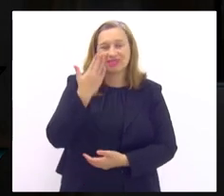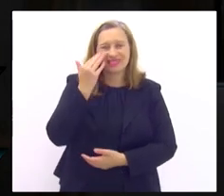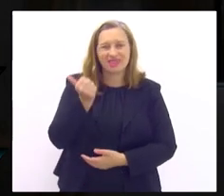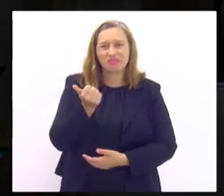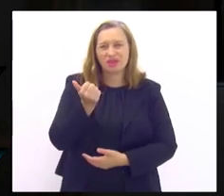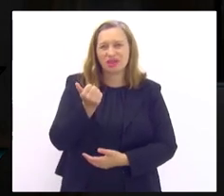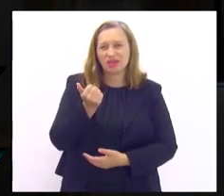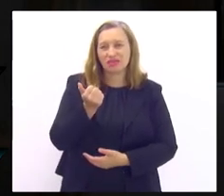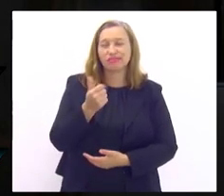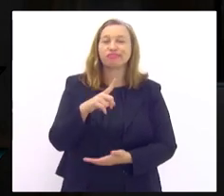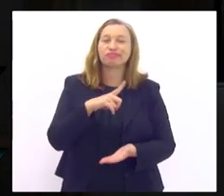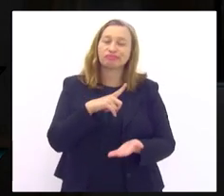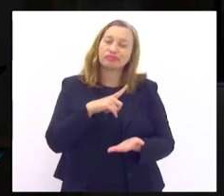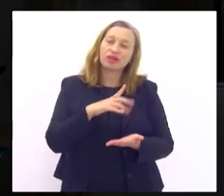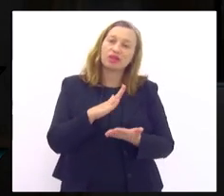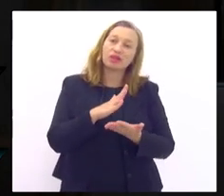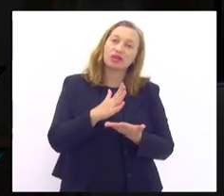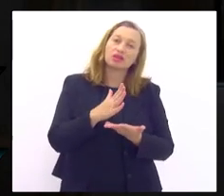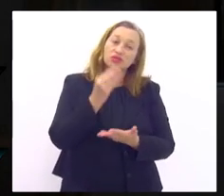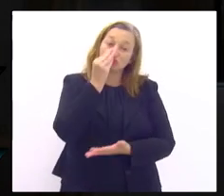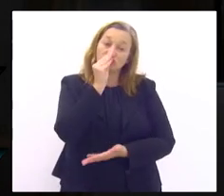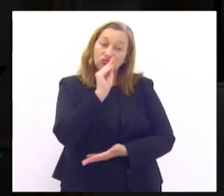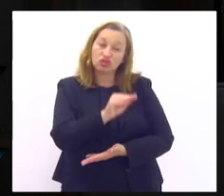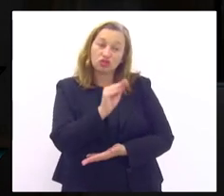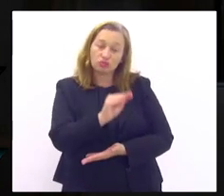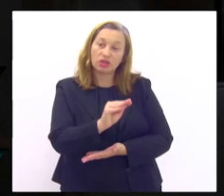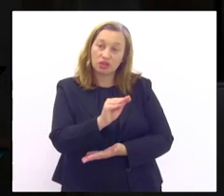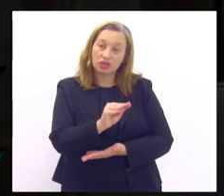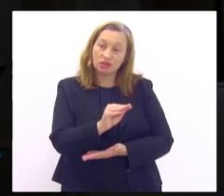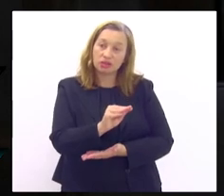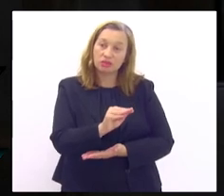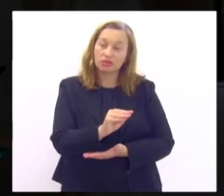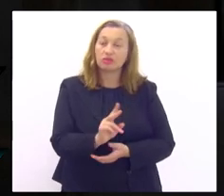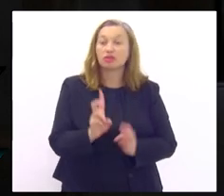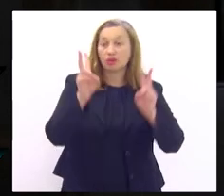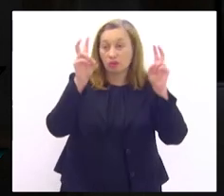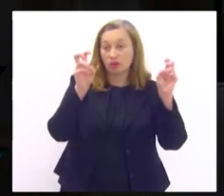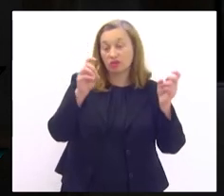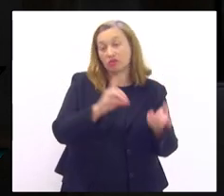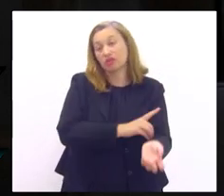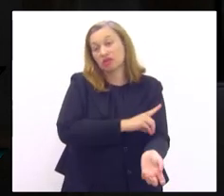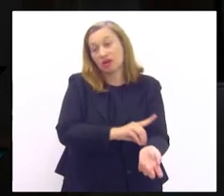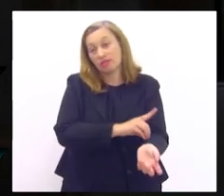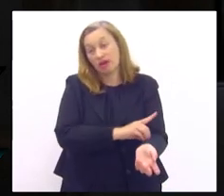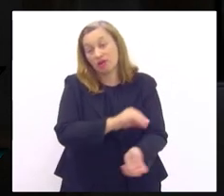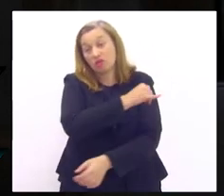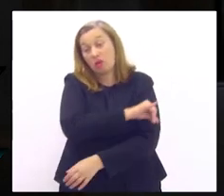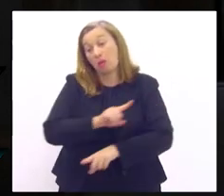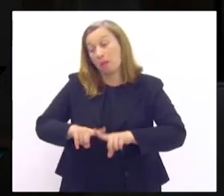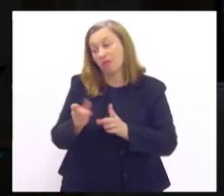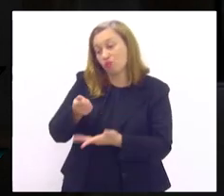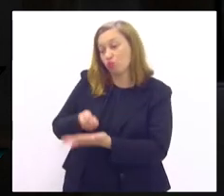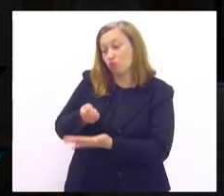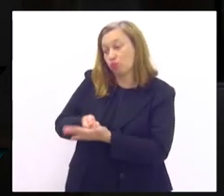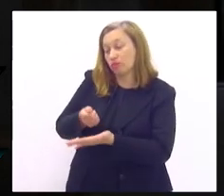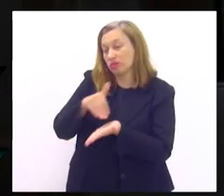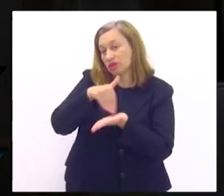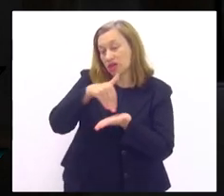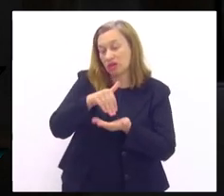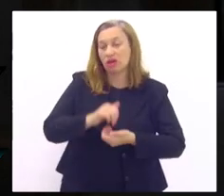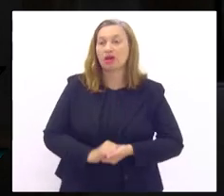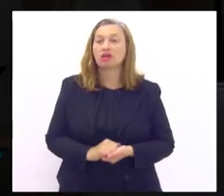que tem um descaso tão grande com a questão da diabetes aqui no Rio de Janeiro mas vamos cobrar vamos cobrar secretário